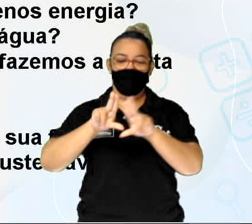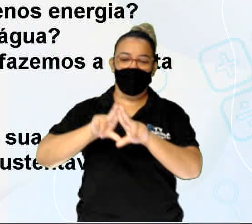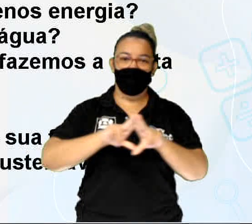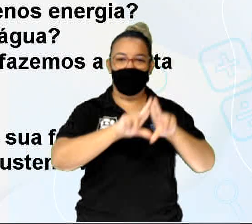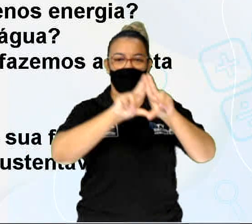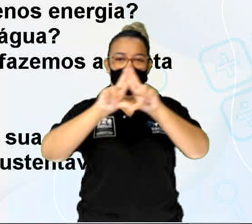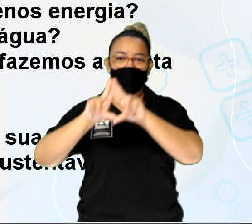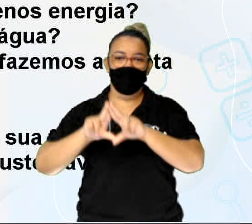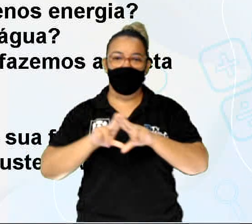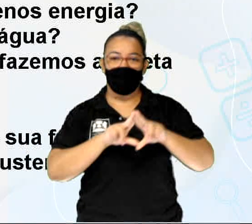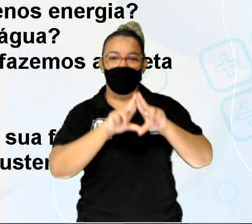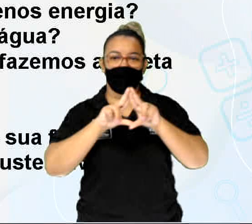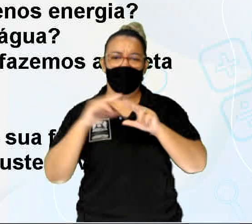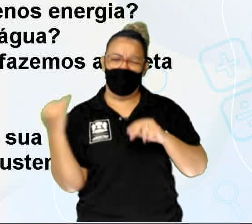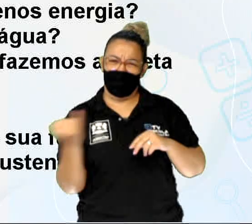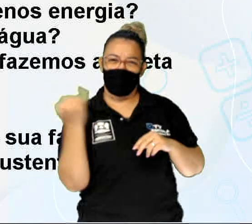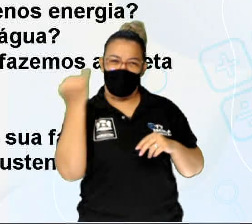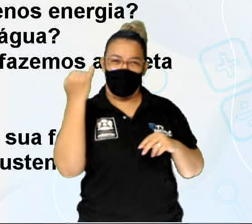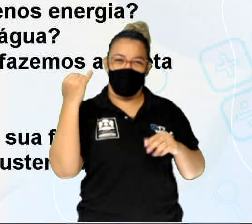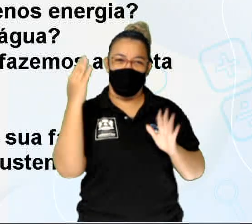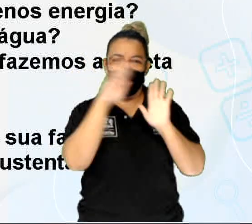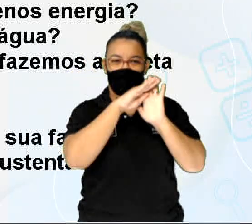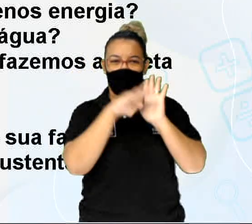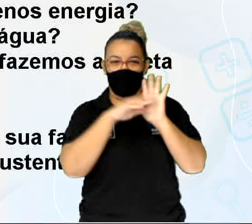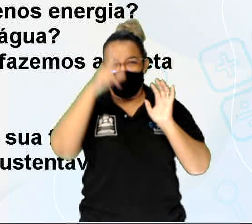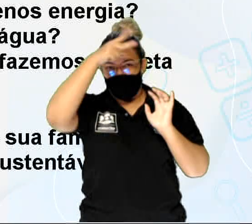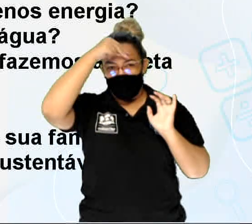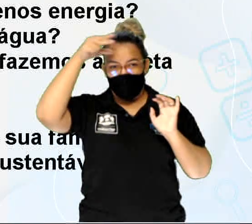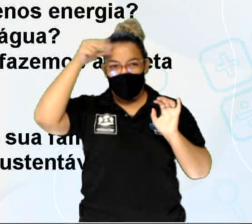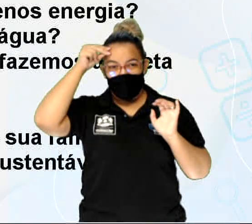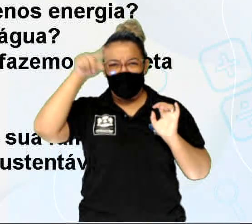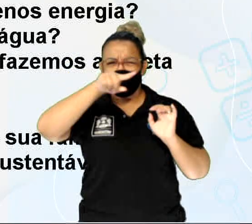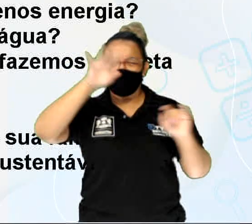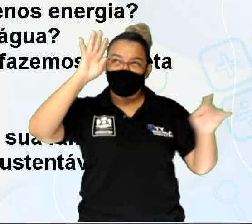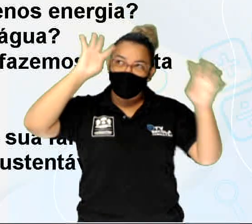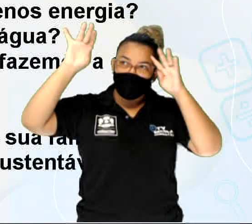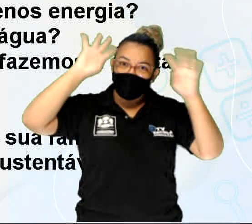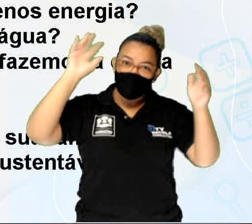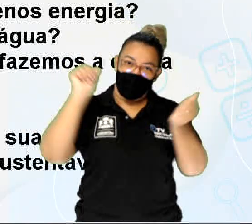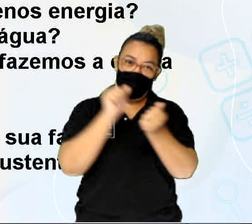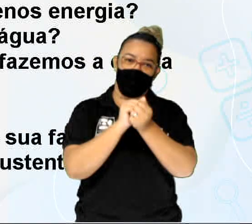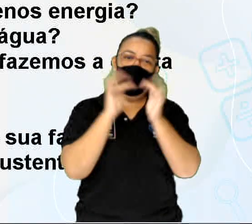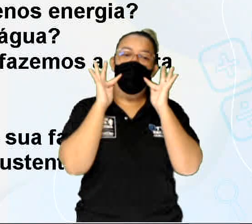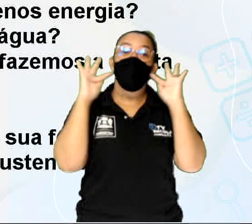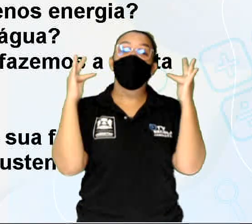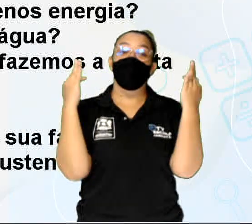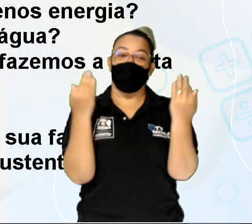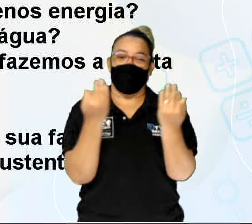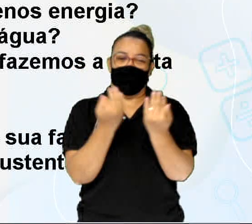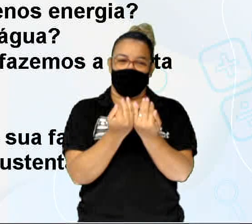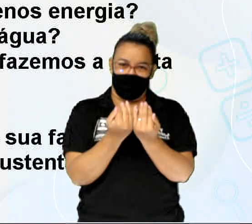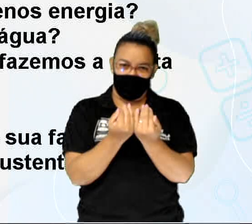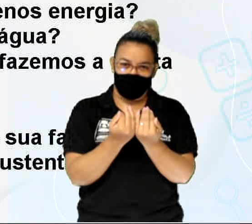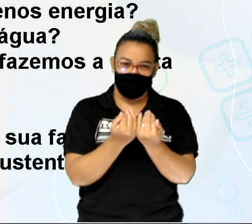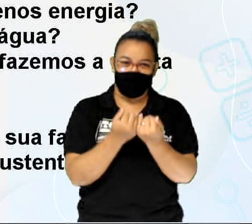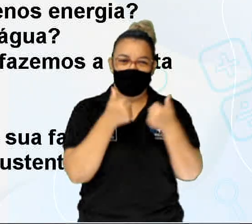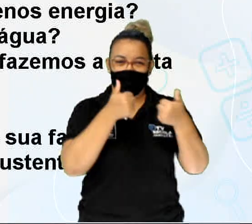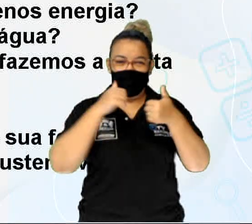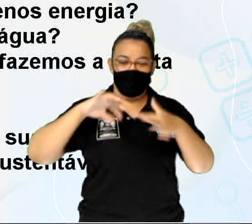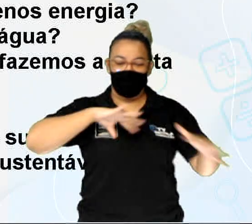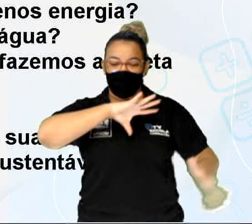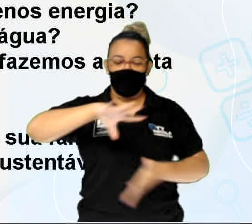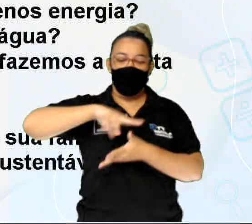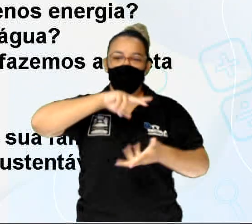para ajudar esse programa da Prefeitura, ok? Repense sobre suas atitudes e torne a sua